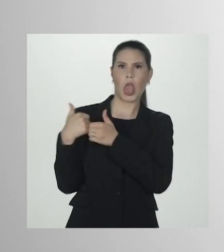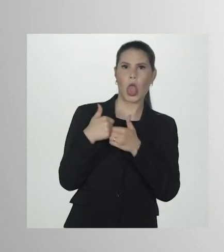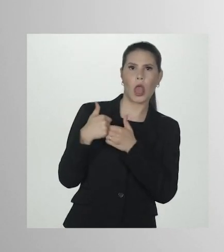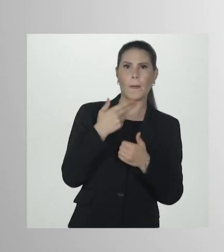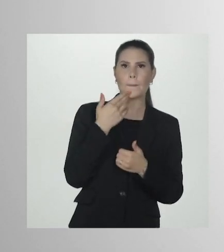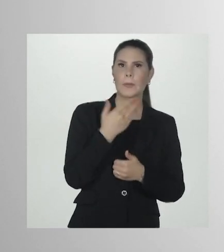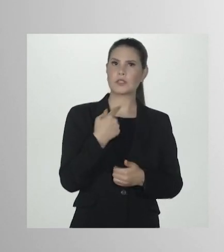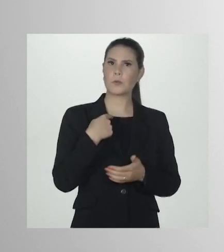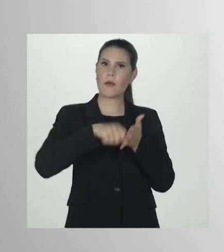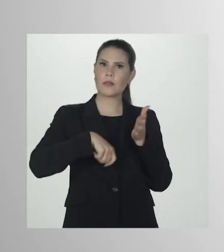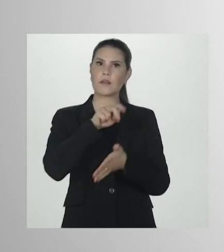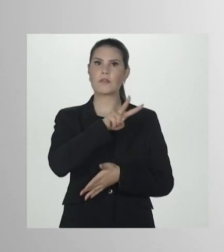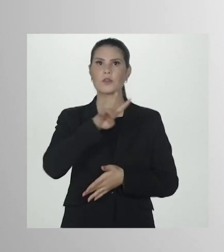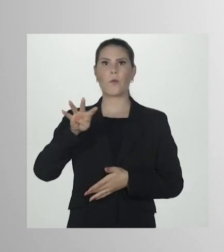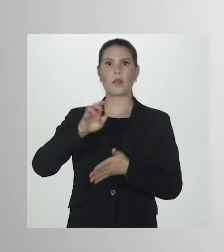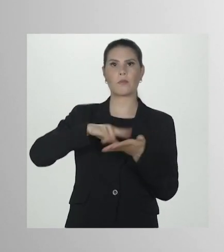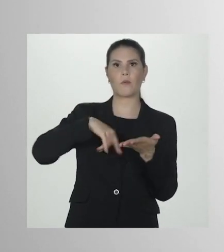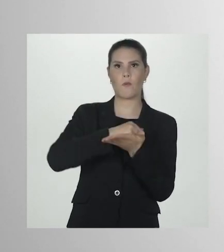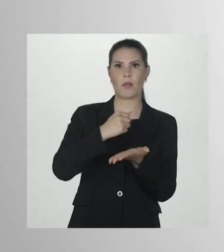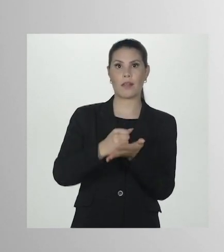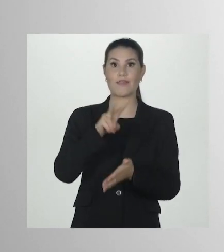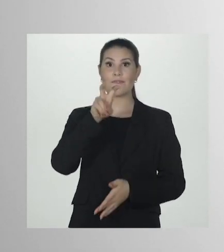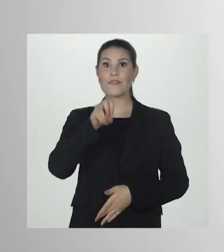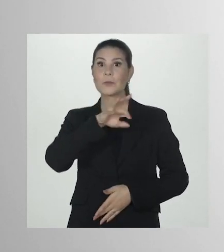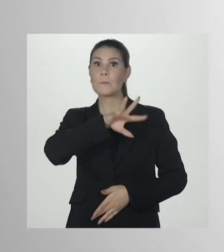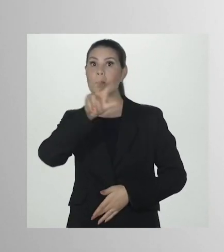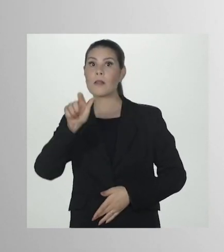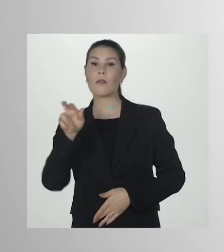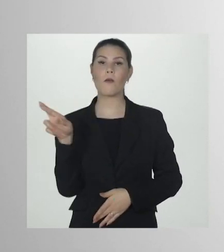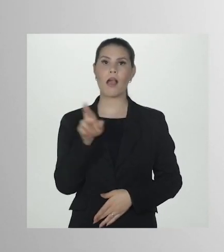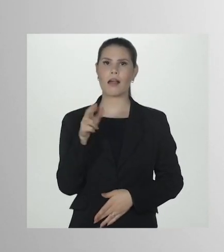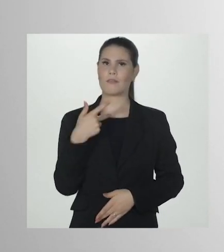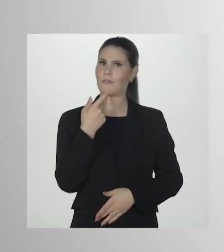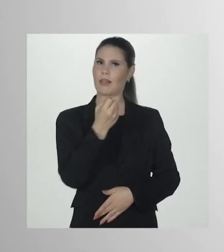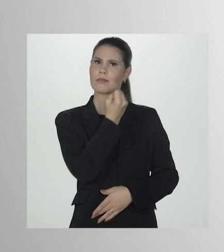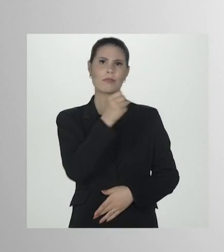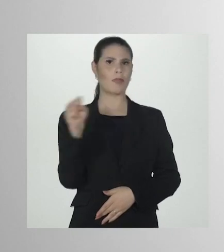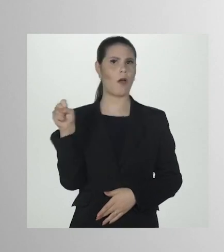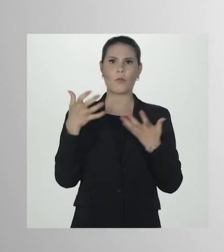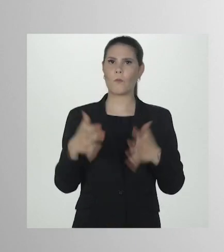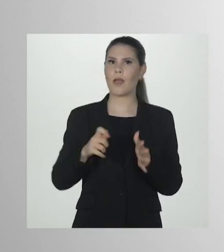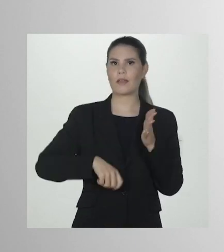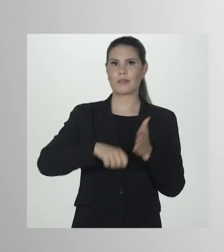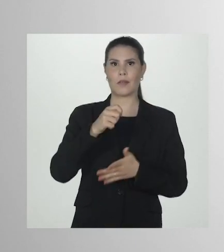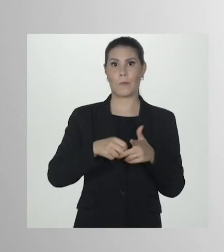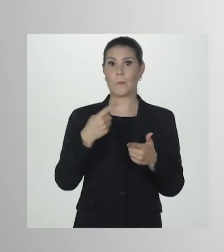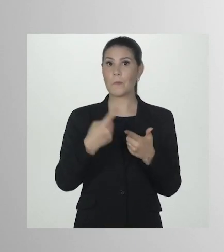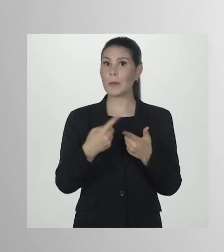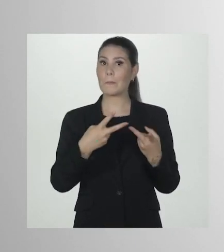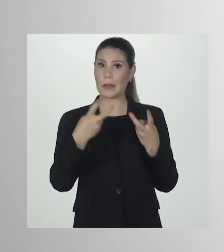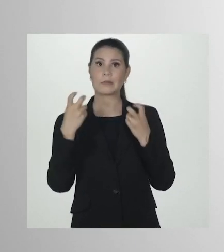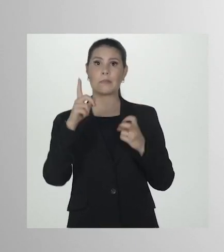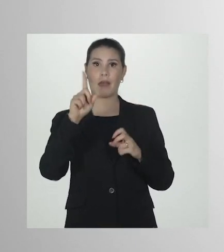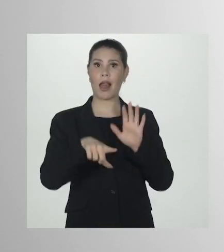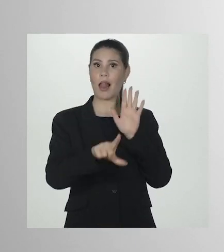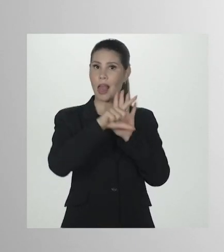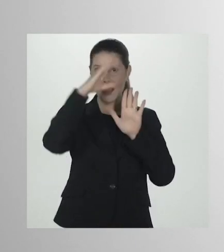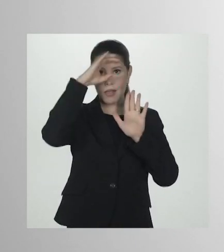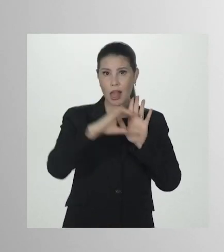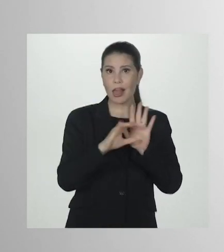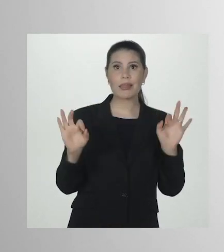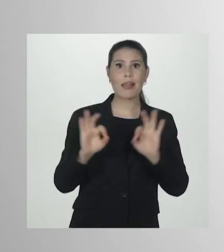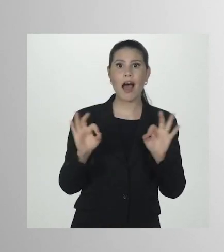cercando pra eu assinar 24 contratos de publicidade de 20 milhões de reais. Eu me recusei a assinar. Porque eram absolutamente